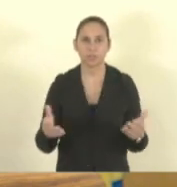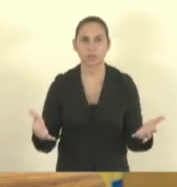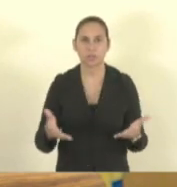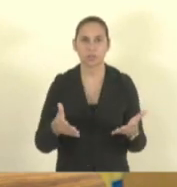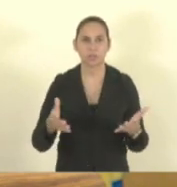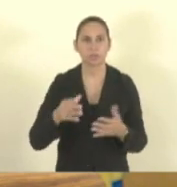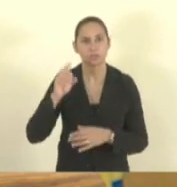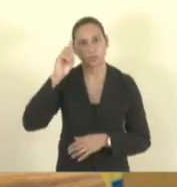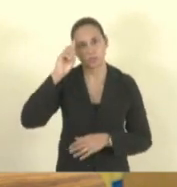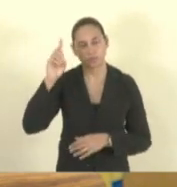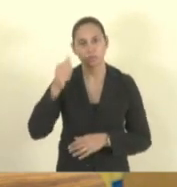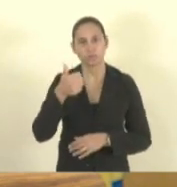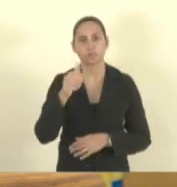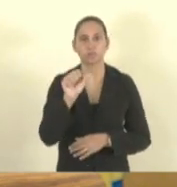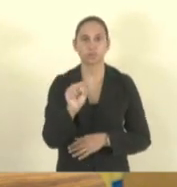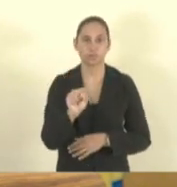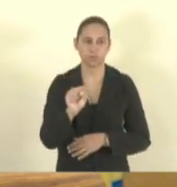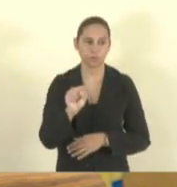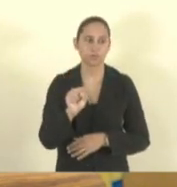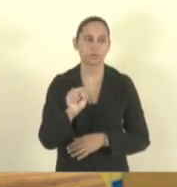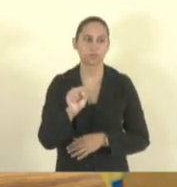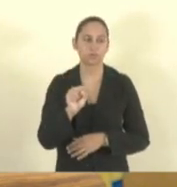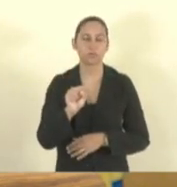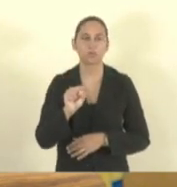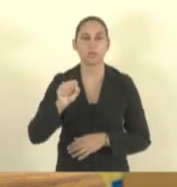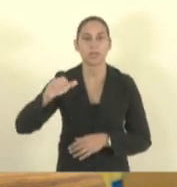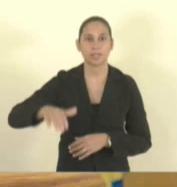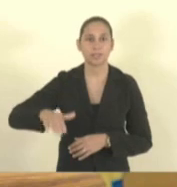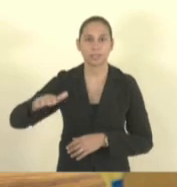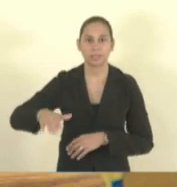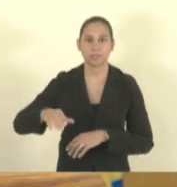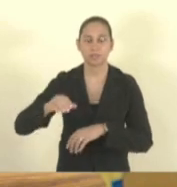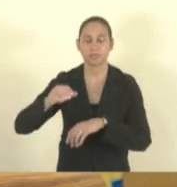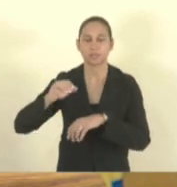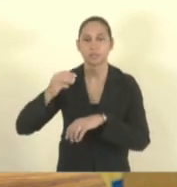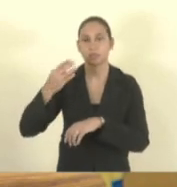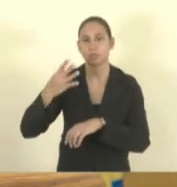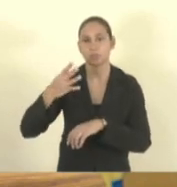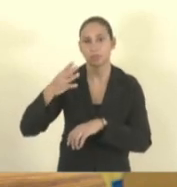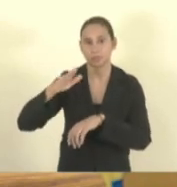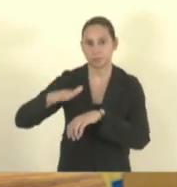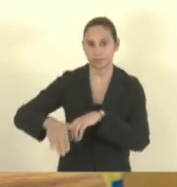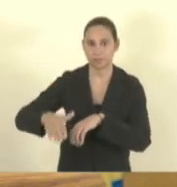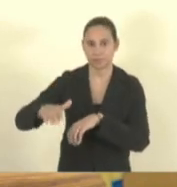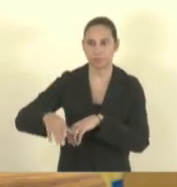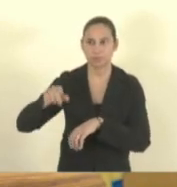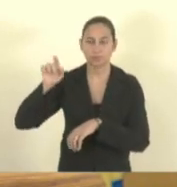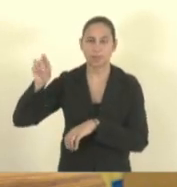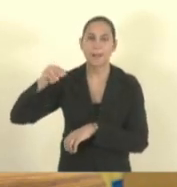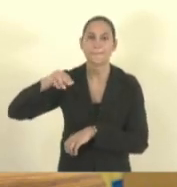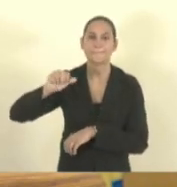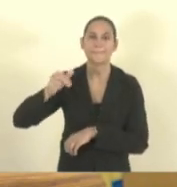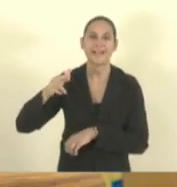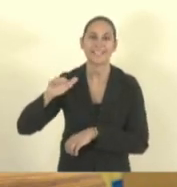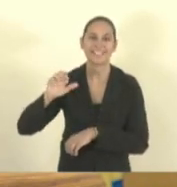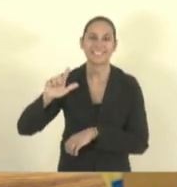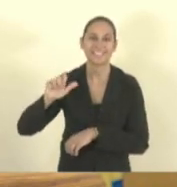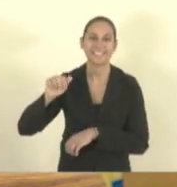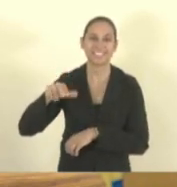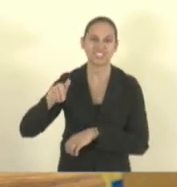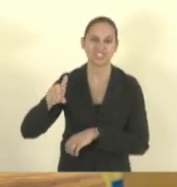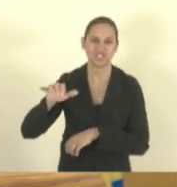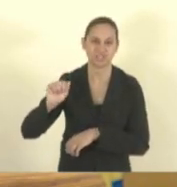do quadro de 2023, às 14 horas, no município de Marilândia. Oficio Uncmi, de número 18, de 2024.